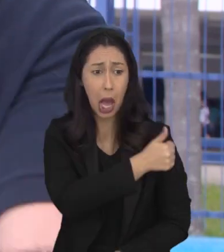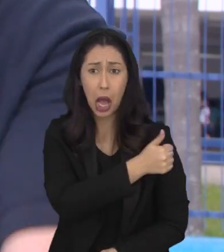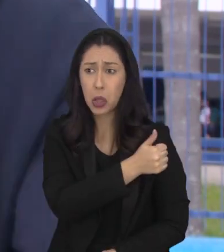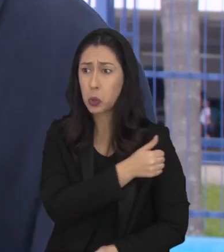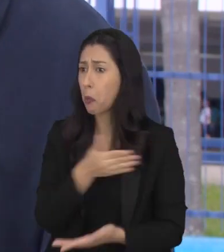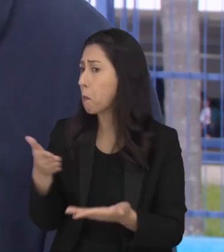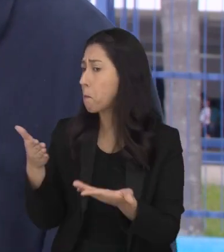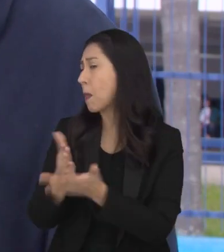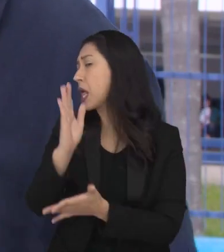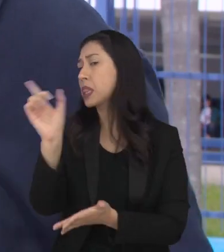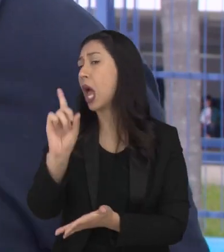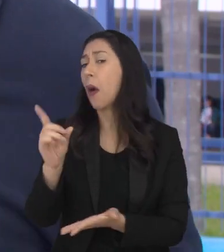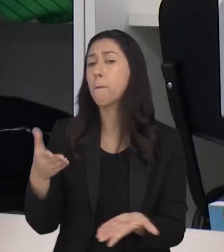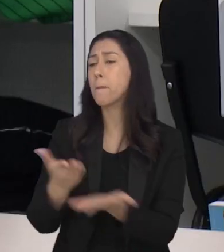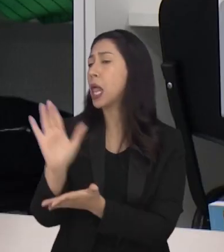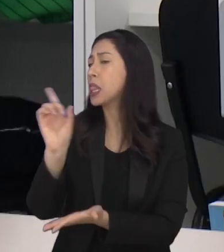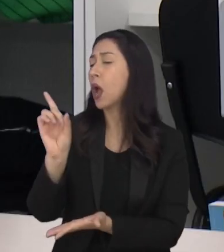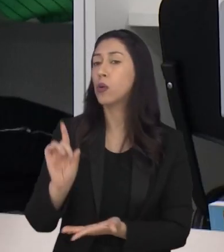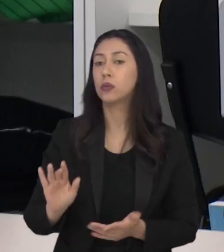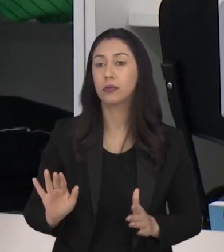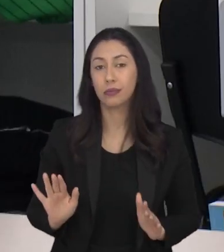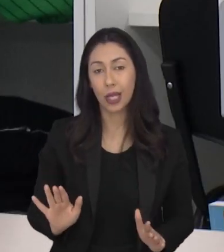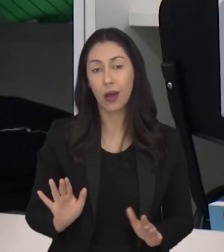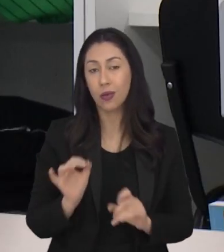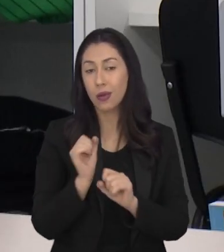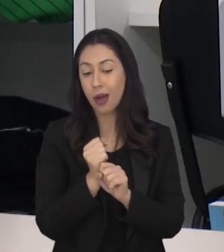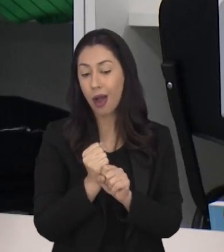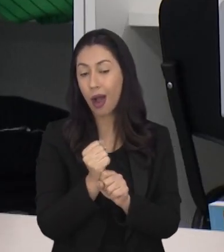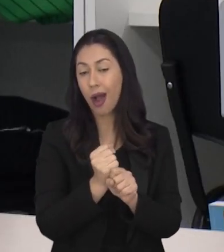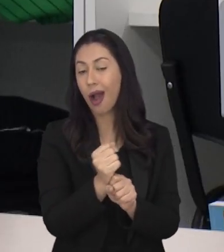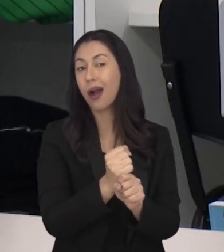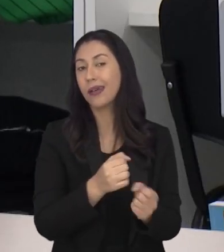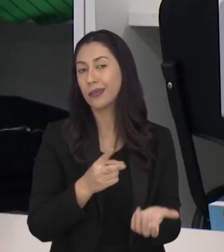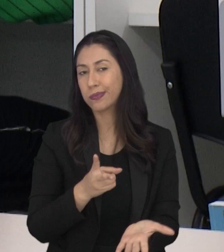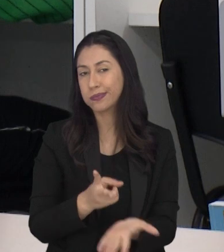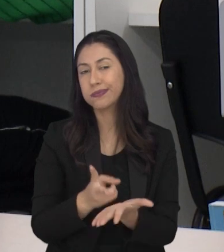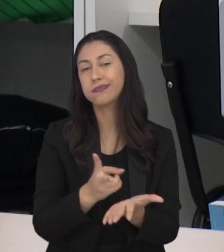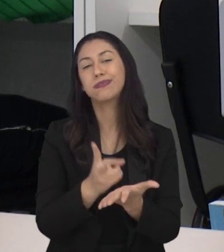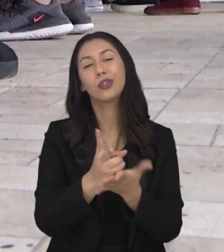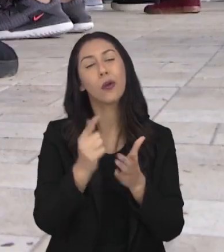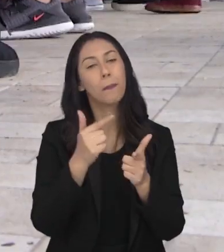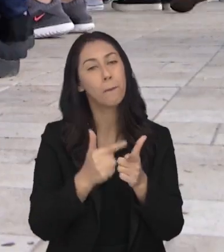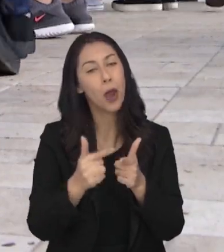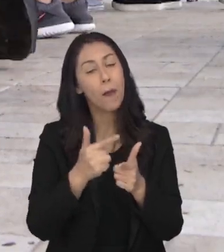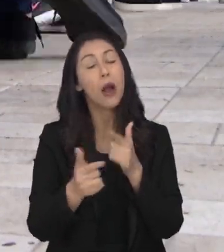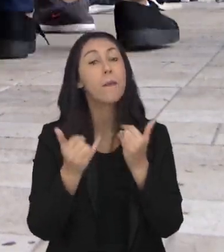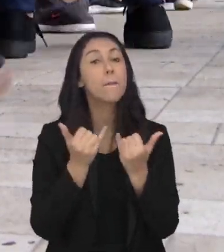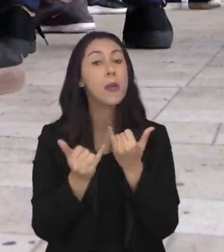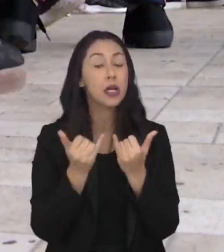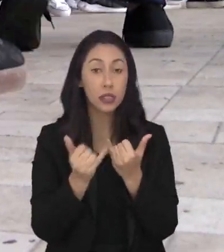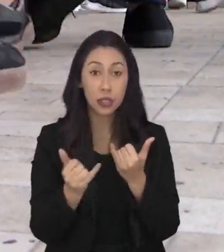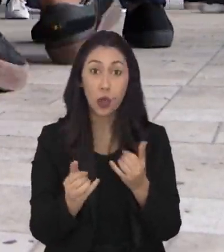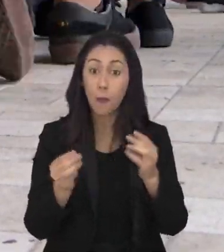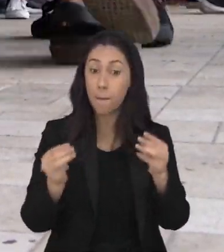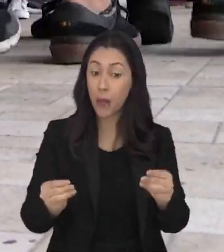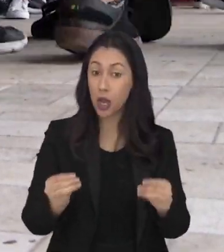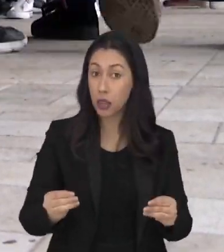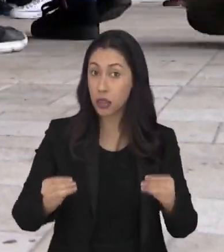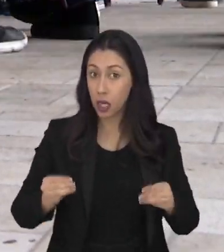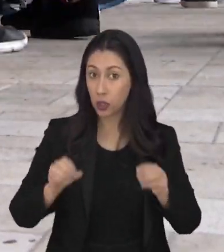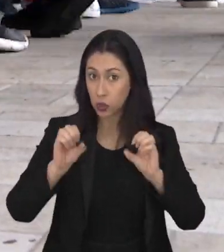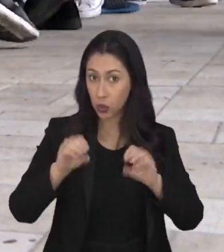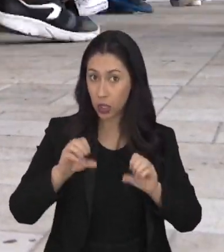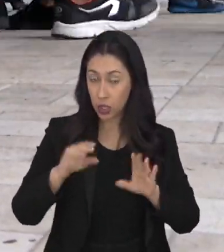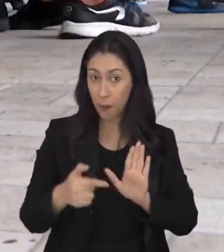muito nos problemas desse aluno. Anos depois, o problema ainda persiste. Segundo o Ministério da Educação, hoje a evasão escolar